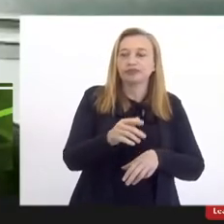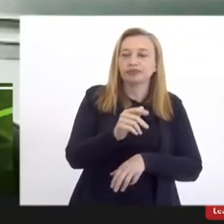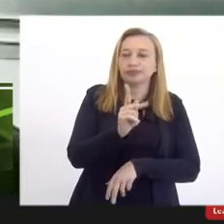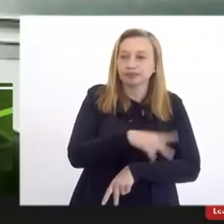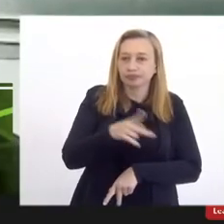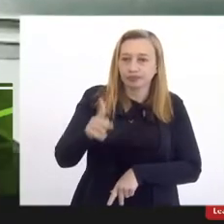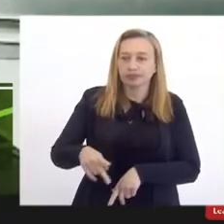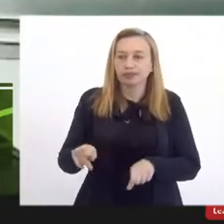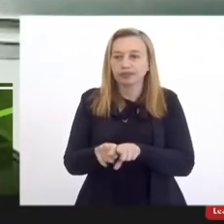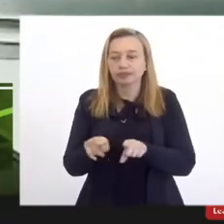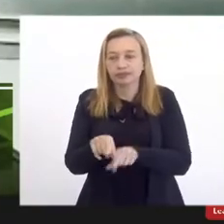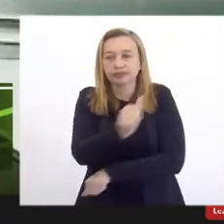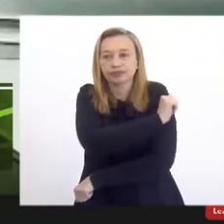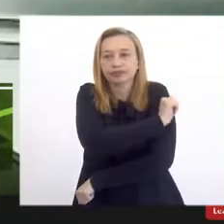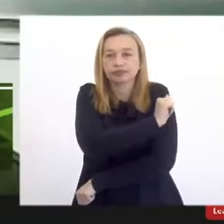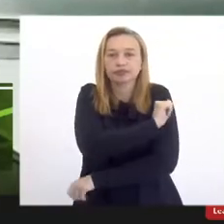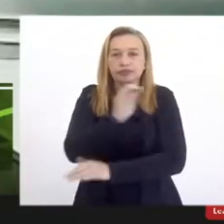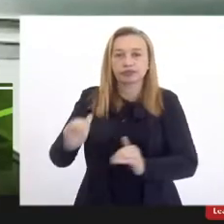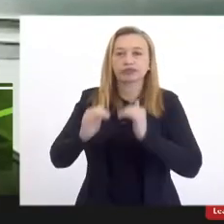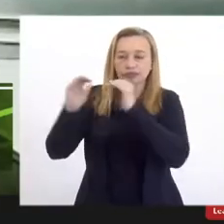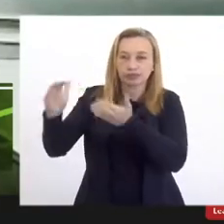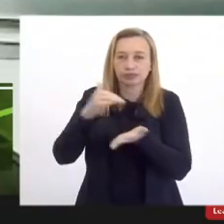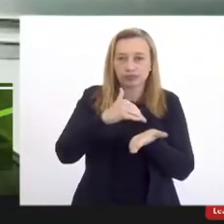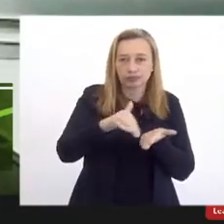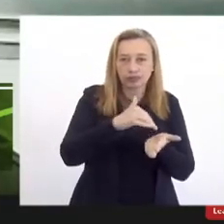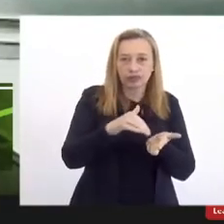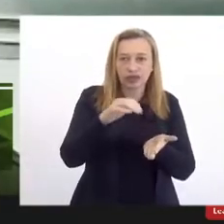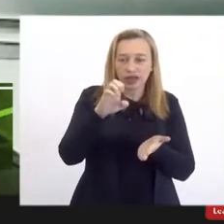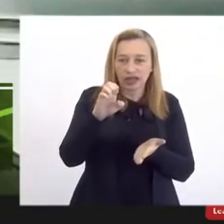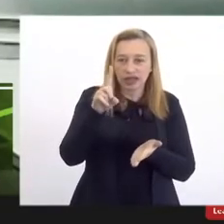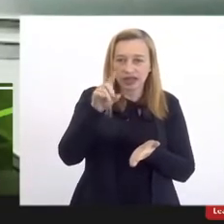e o subsecretário Edgar Leite.